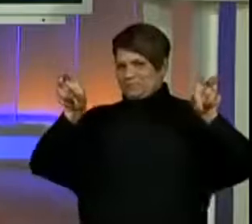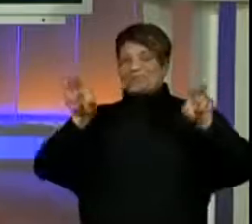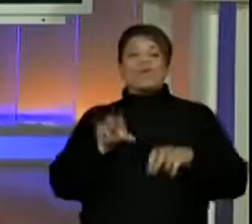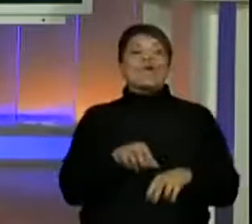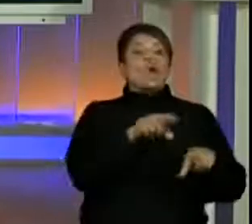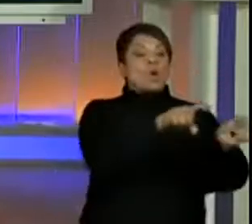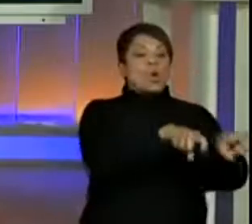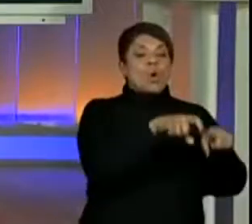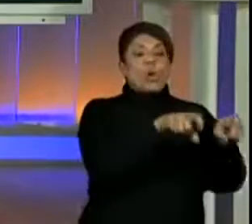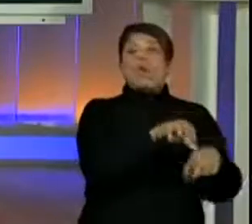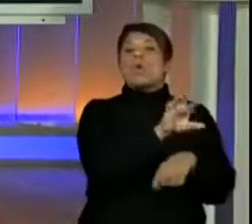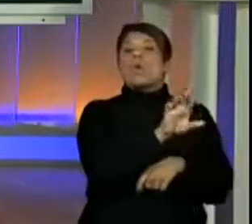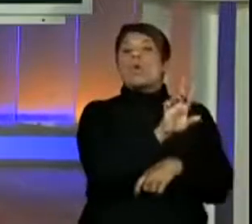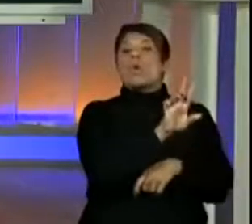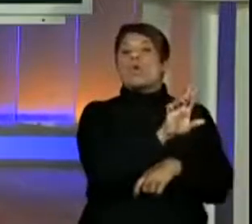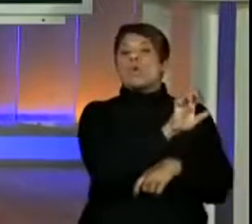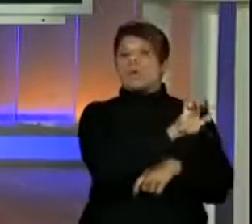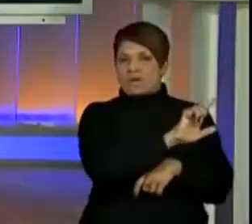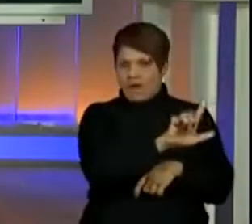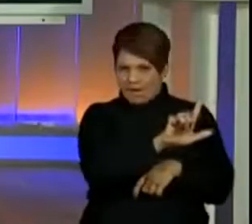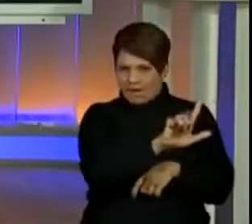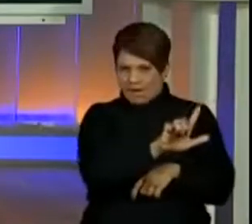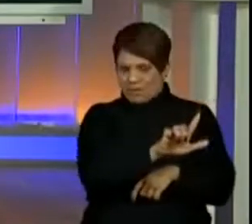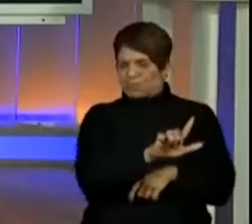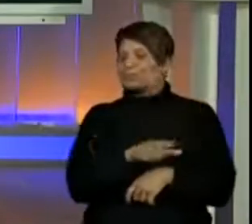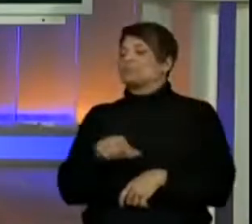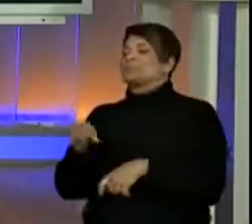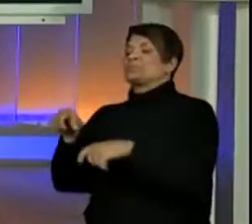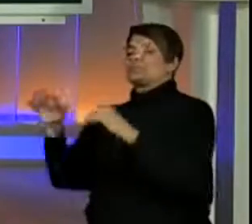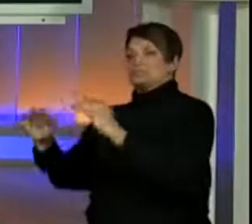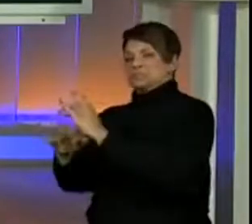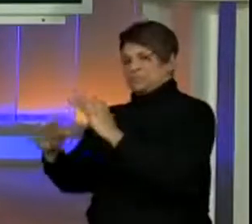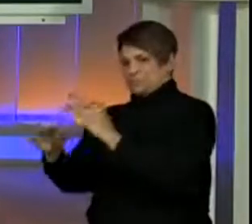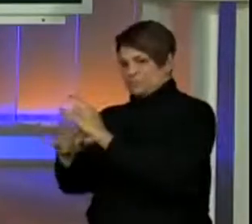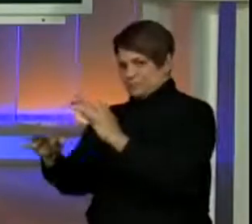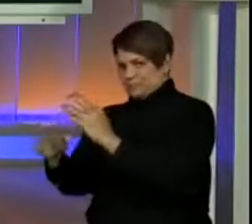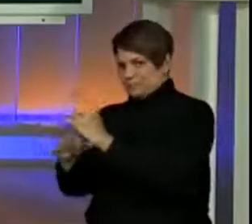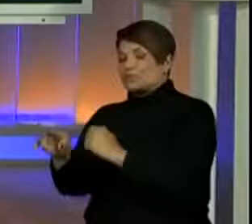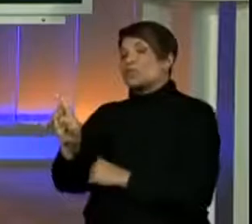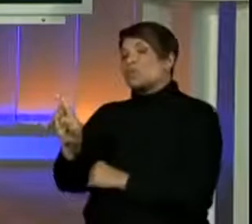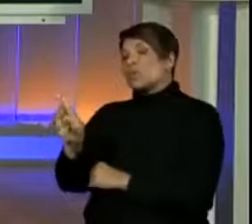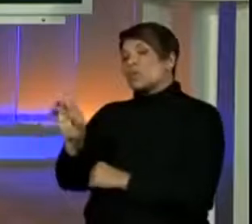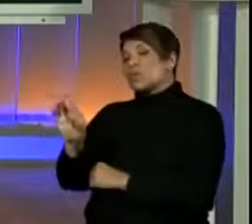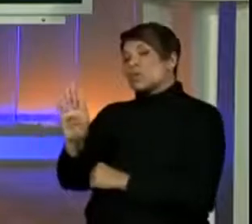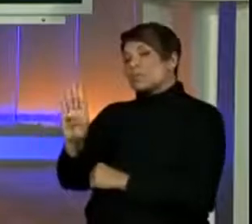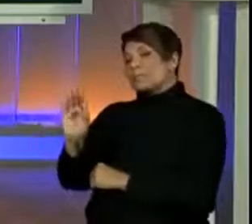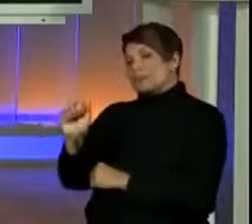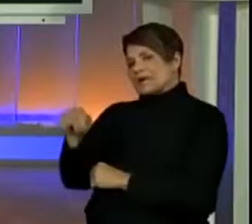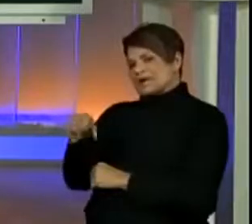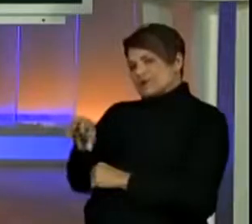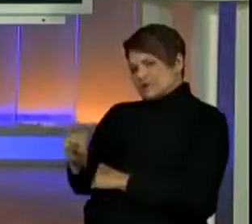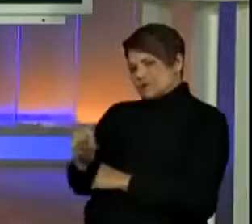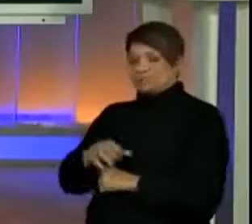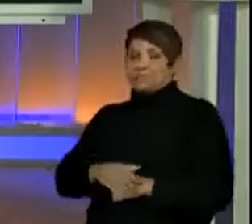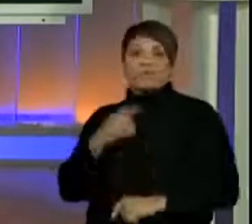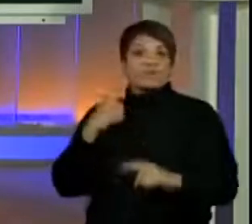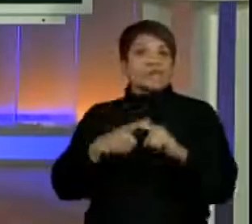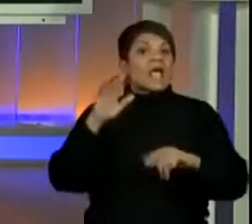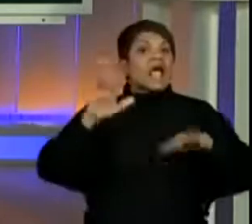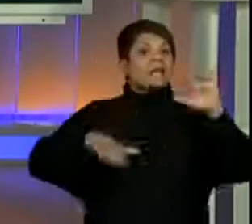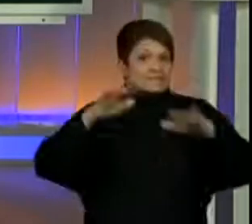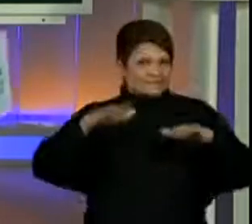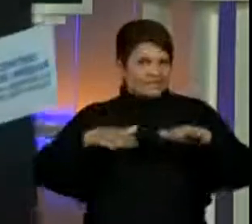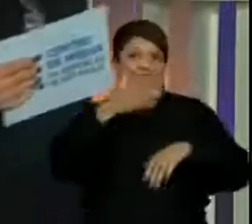e urbano, campo e cidade. Porque às vezes as pessoas acham que o